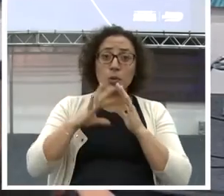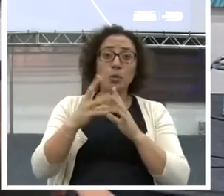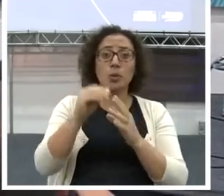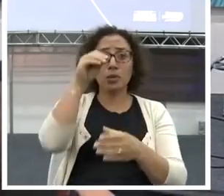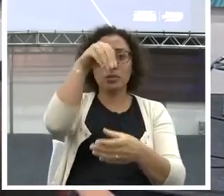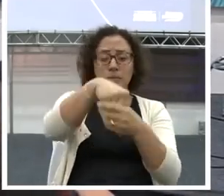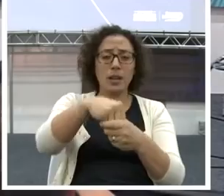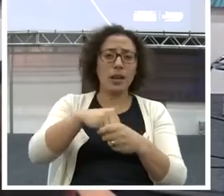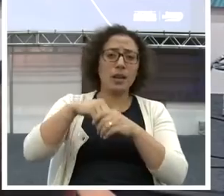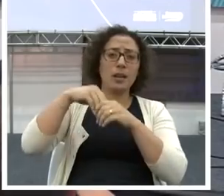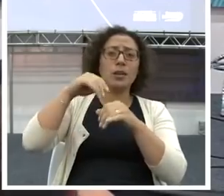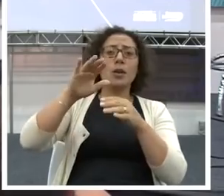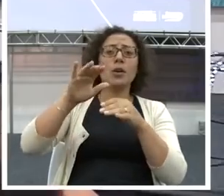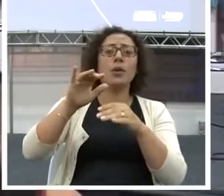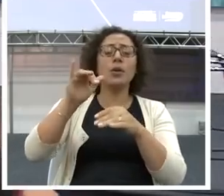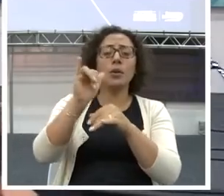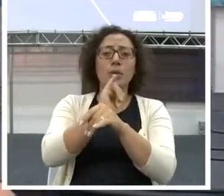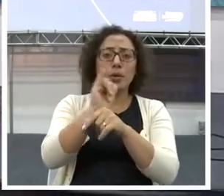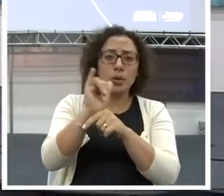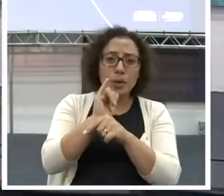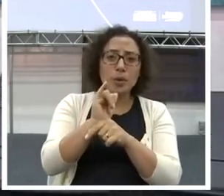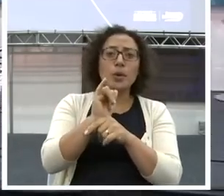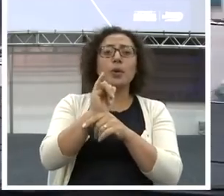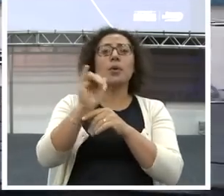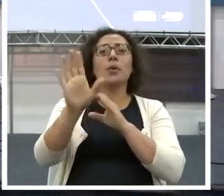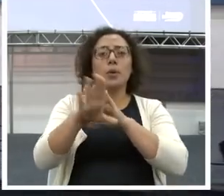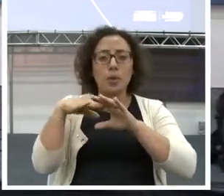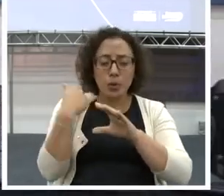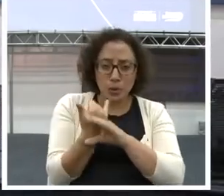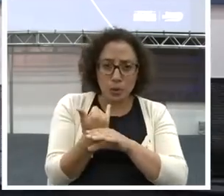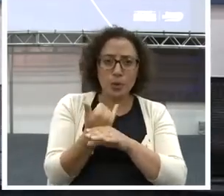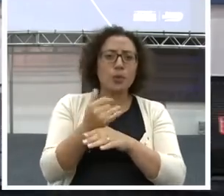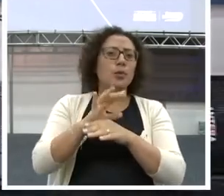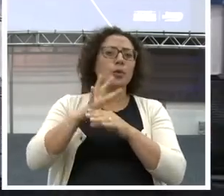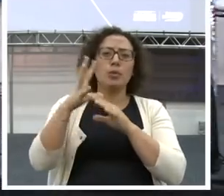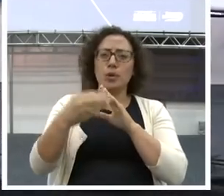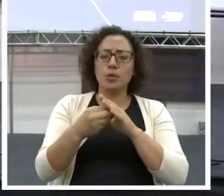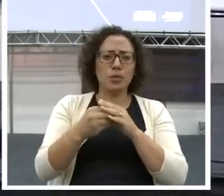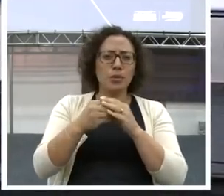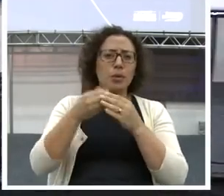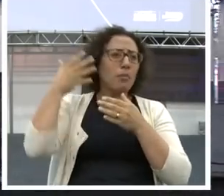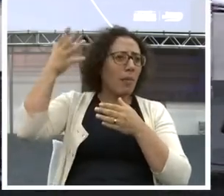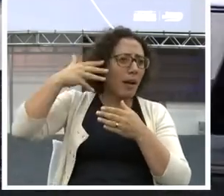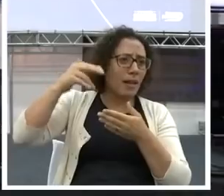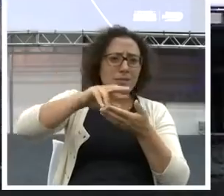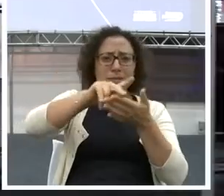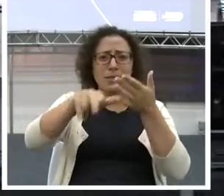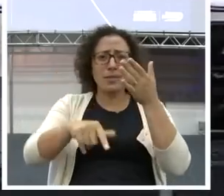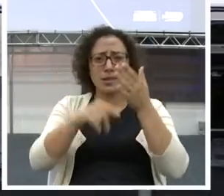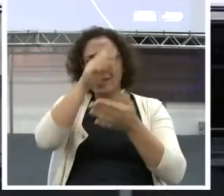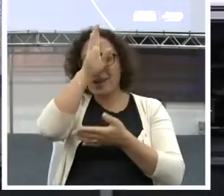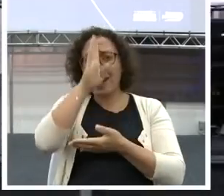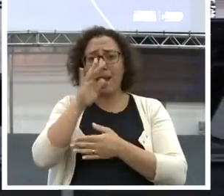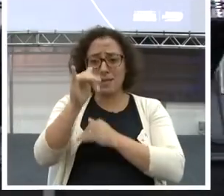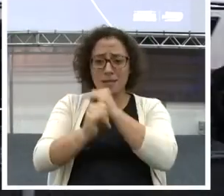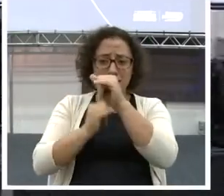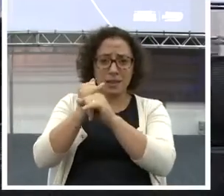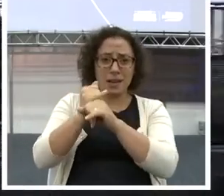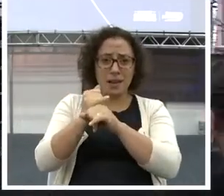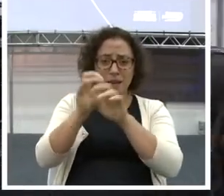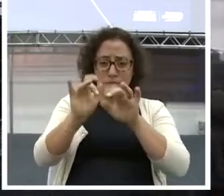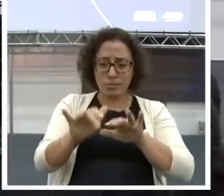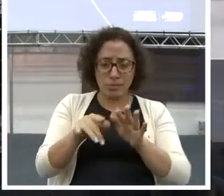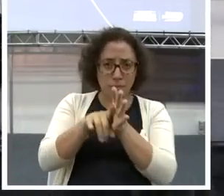o YouTube. Que você vê palestras. Dos maiores palestrantes do mundo. Ali dentro. Agora. Uma